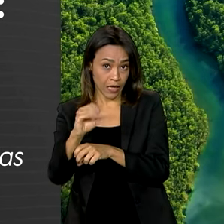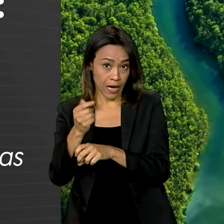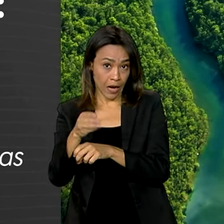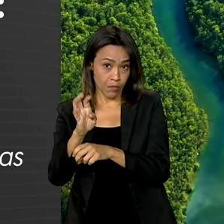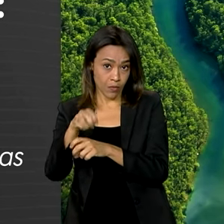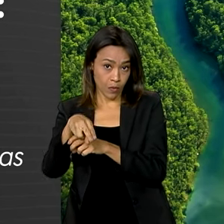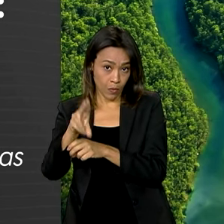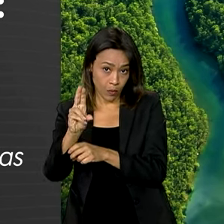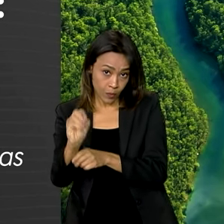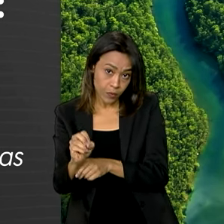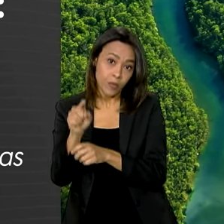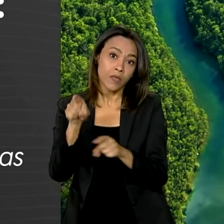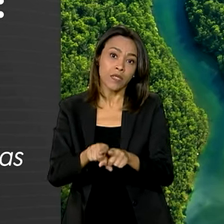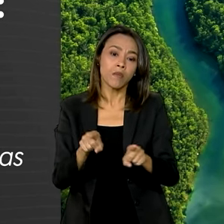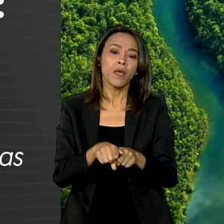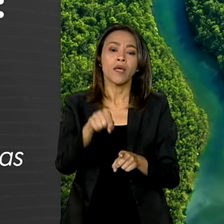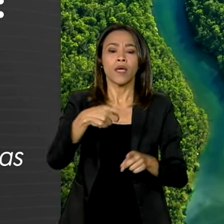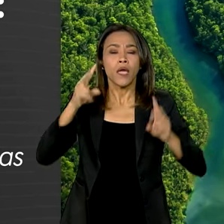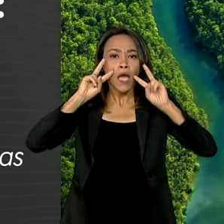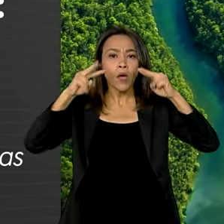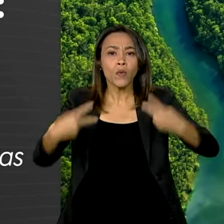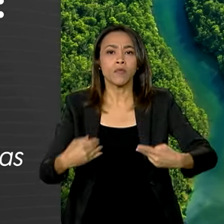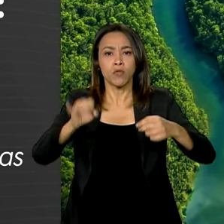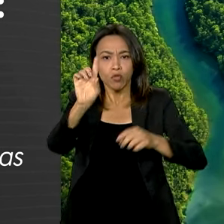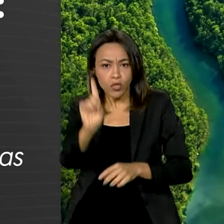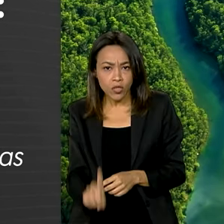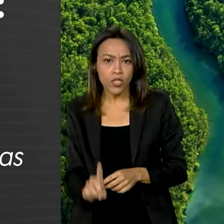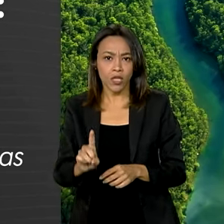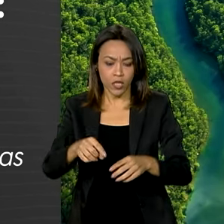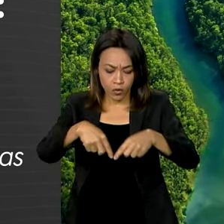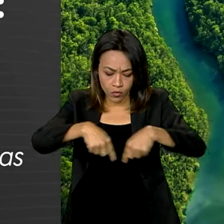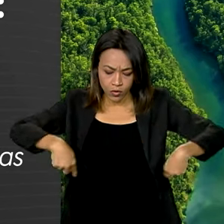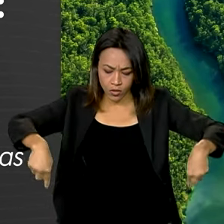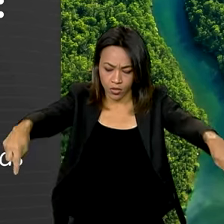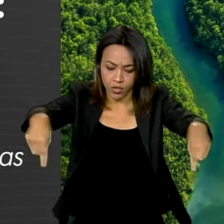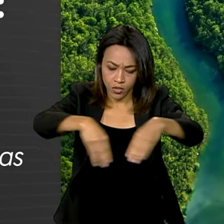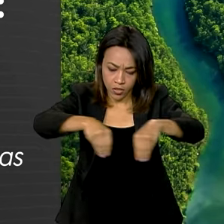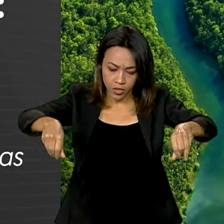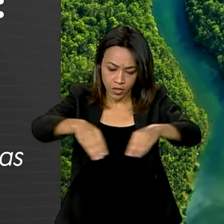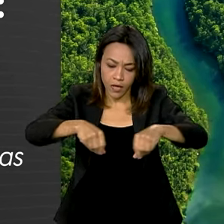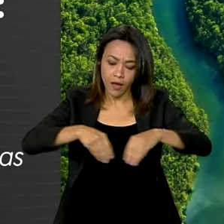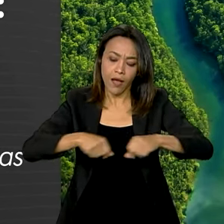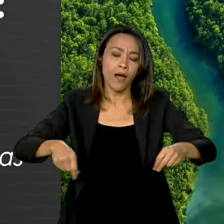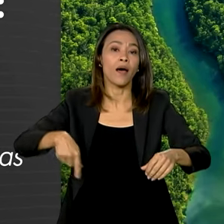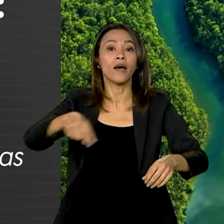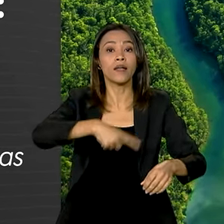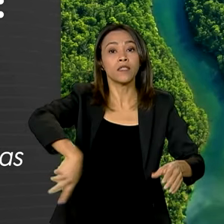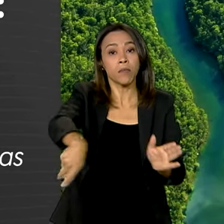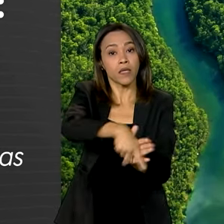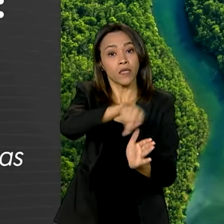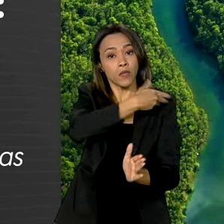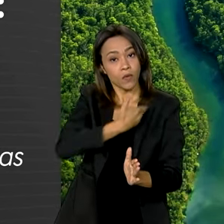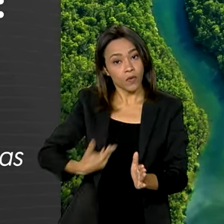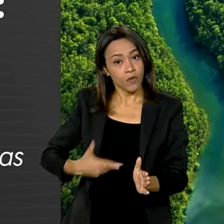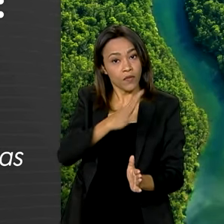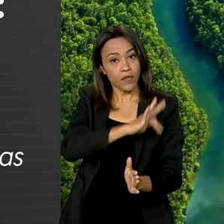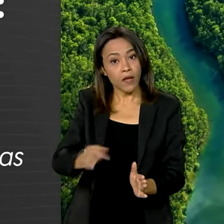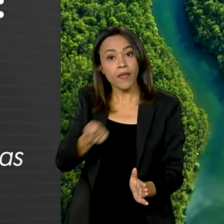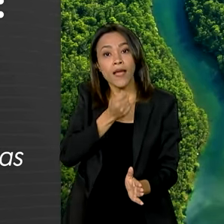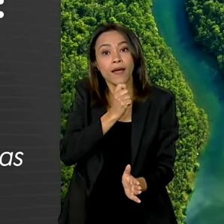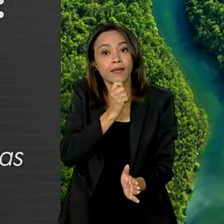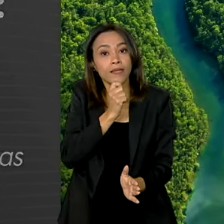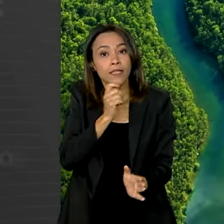com o reconhecimento de direitos territoriais coletivos em áreas de florestas públicas federais ainda não